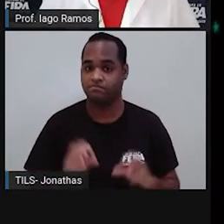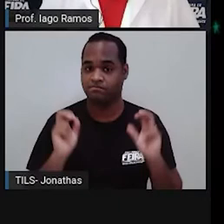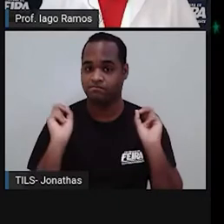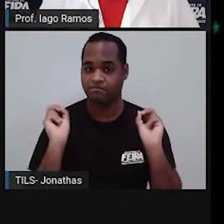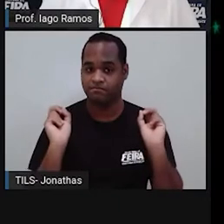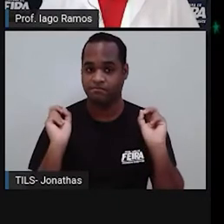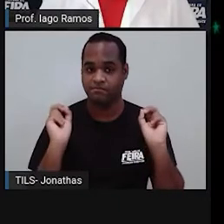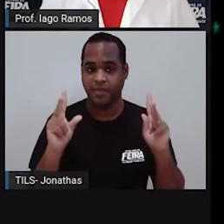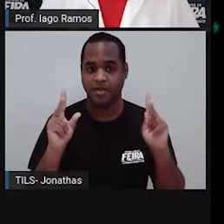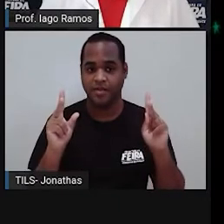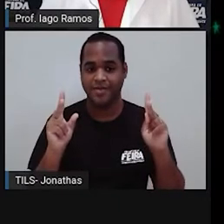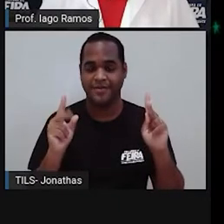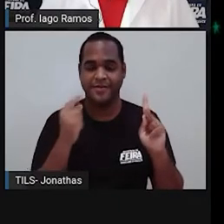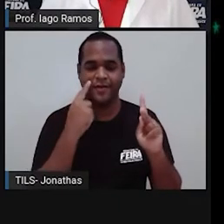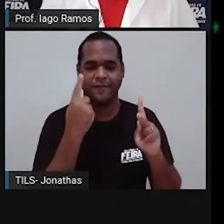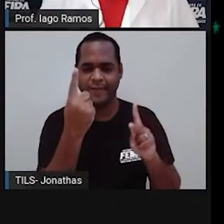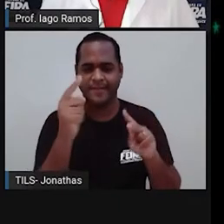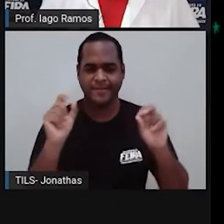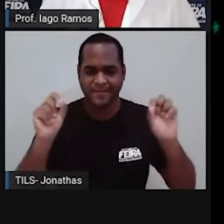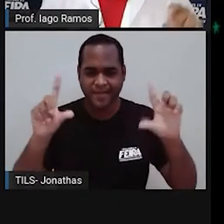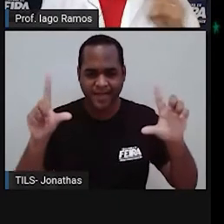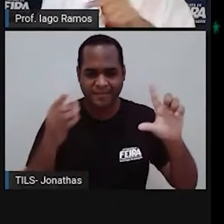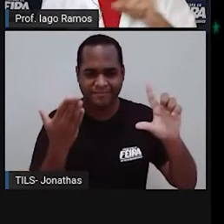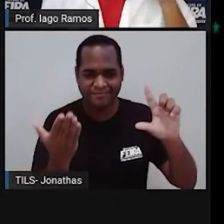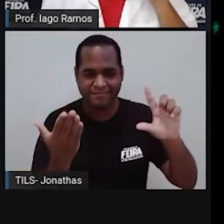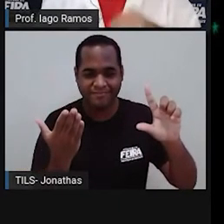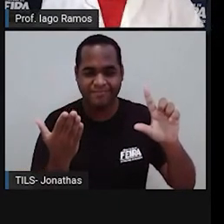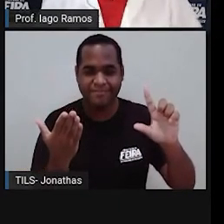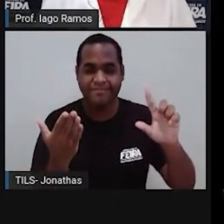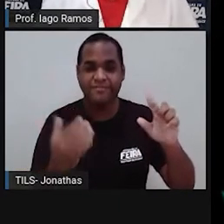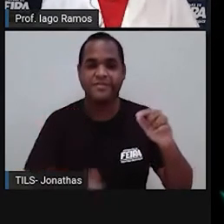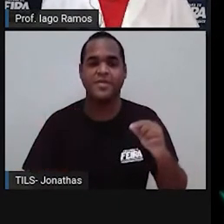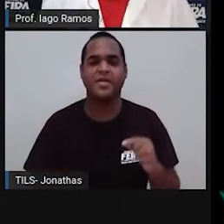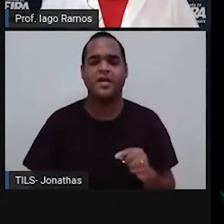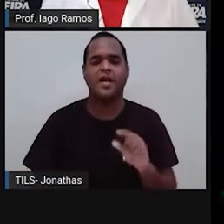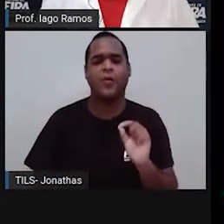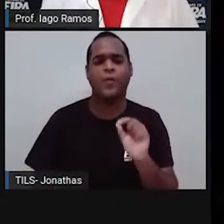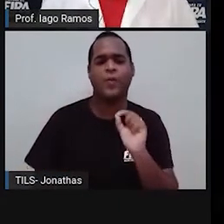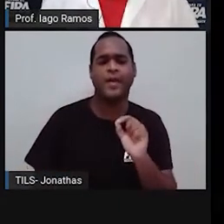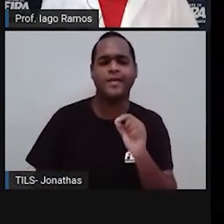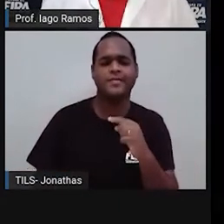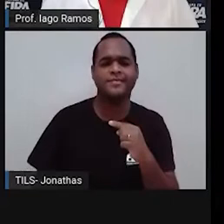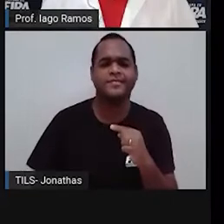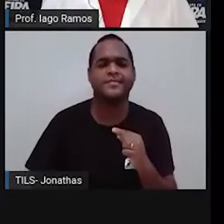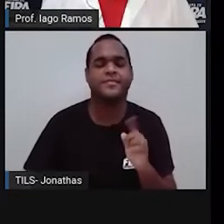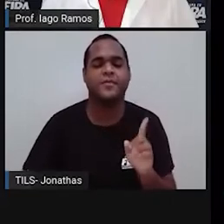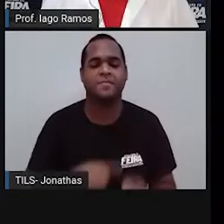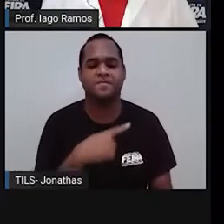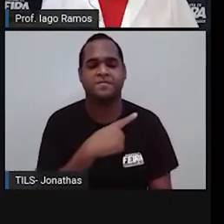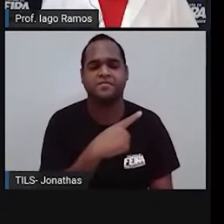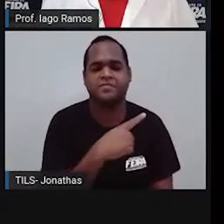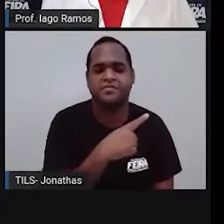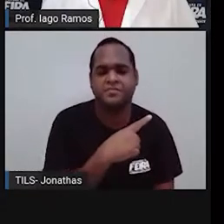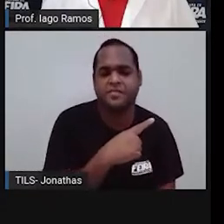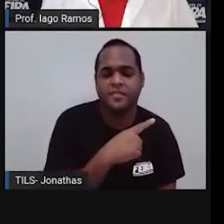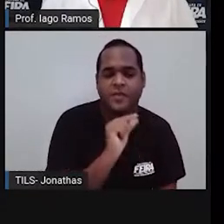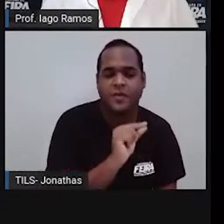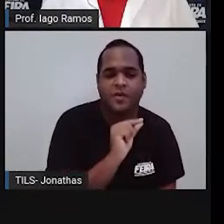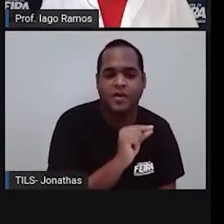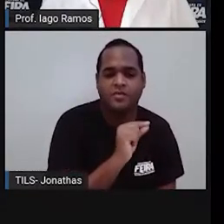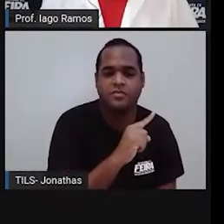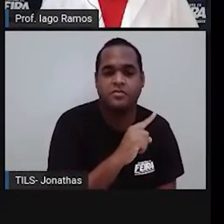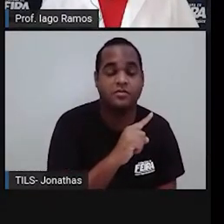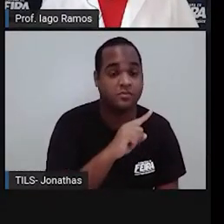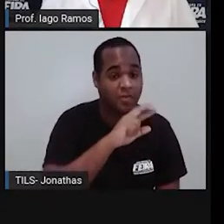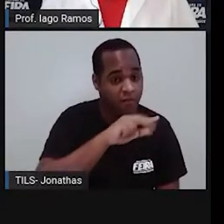Prontinho, né? Está aparecendo aí a tela do nosso jogo. Olha só. Ali embaixo aparece uma perguntinha, ó. Qual dos objetos nos faz lembrar